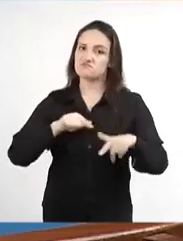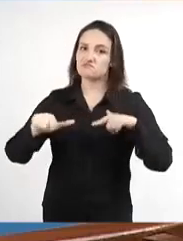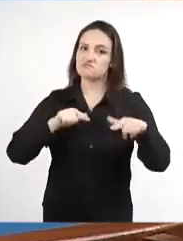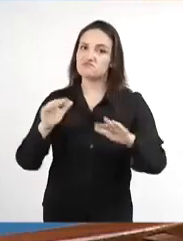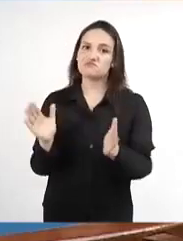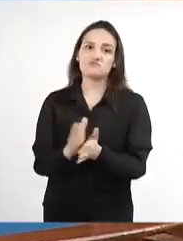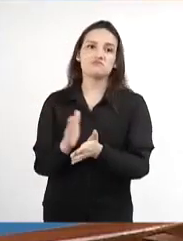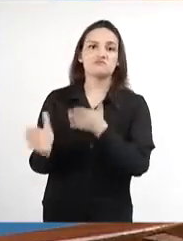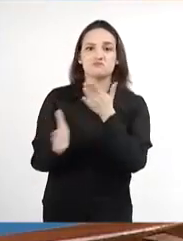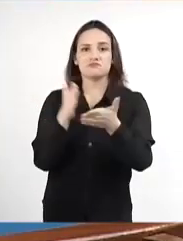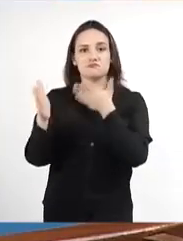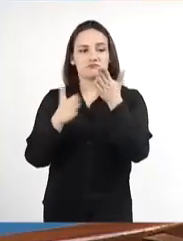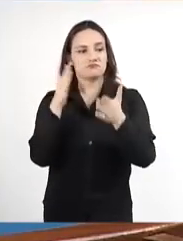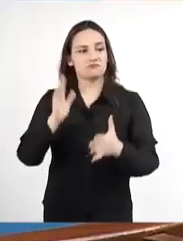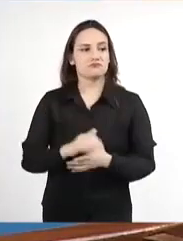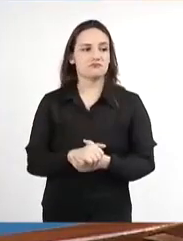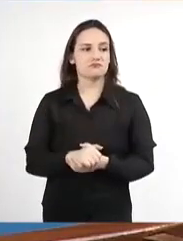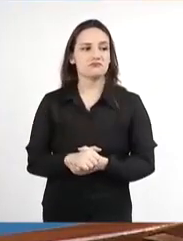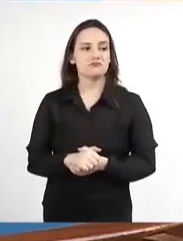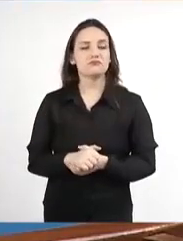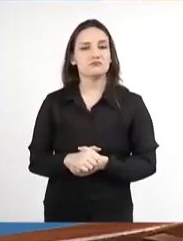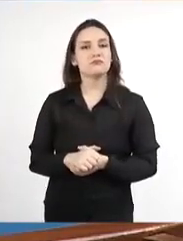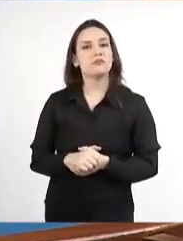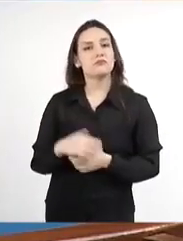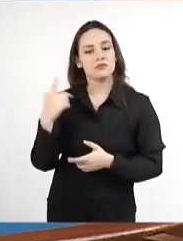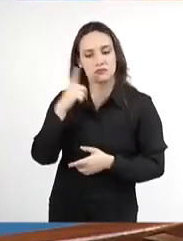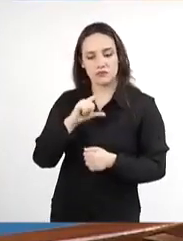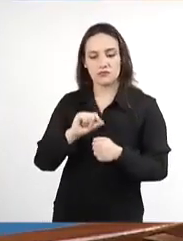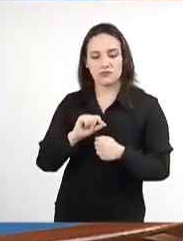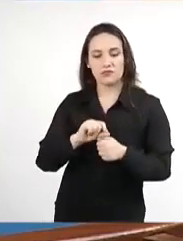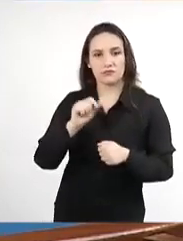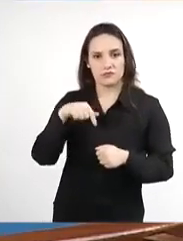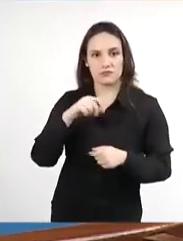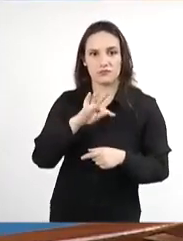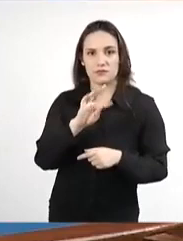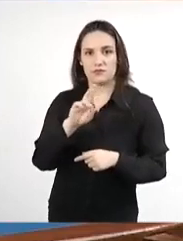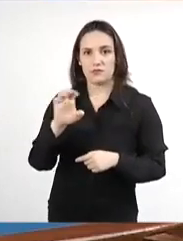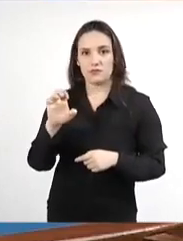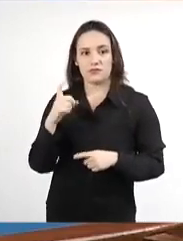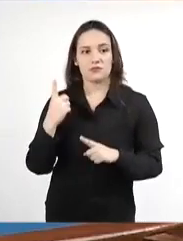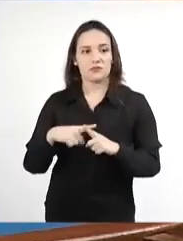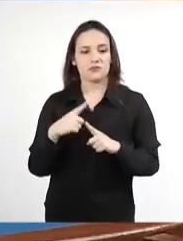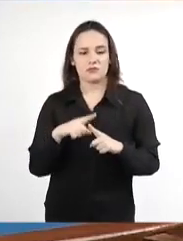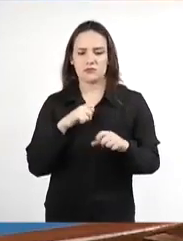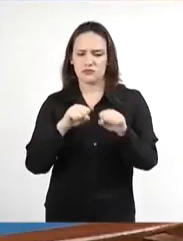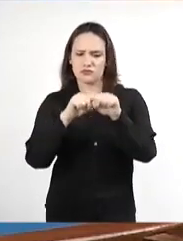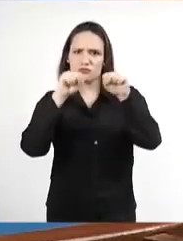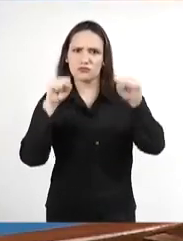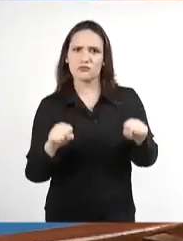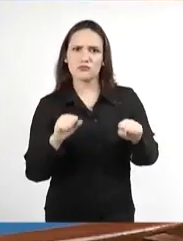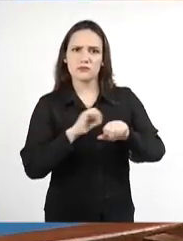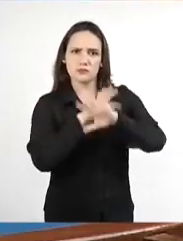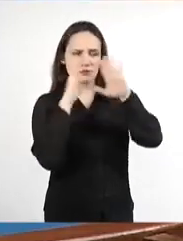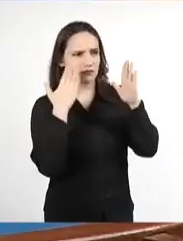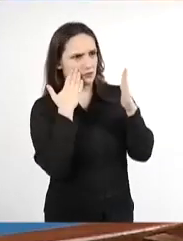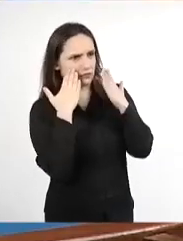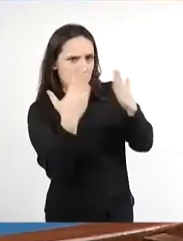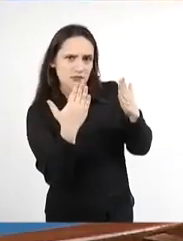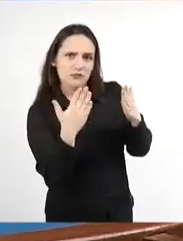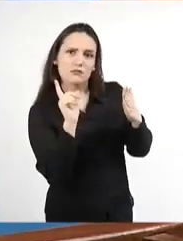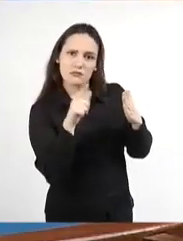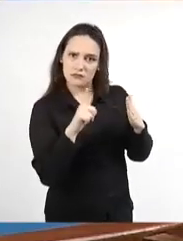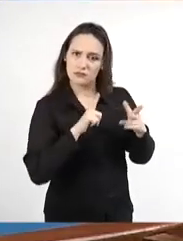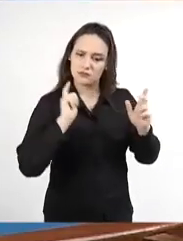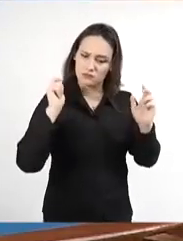fantástico que vem sendo feito pelo TRE, implantando todo um trabalho com seriedade, com muita